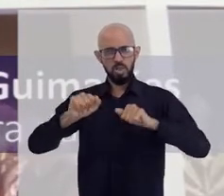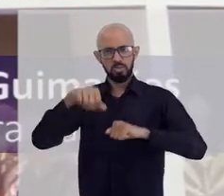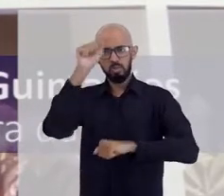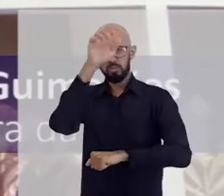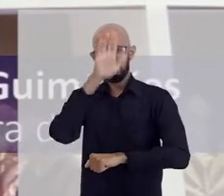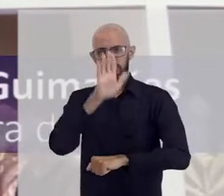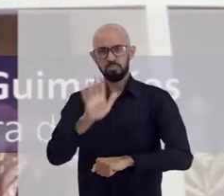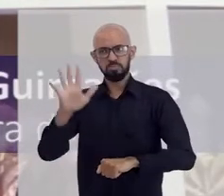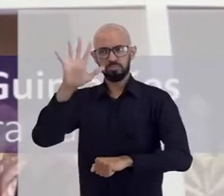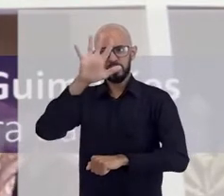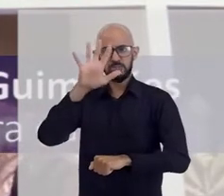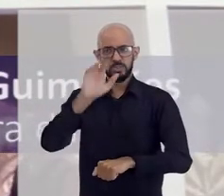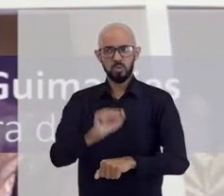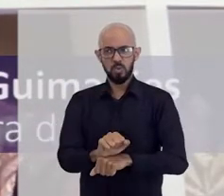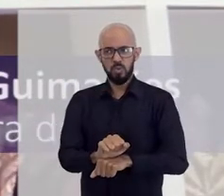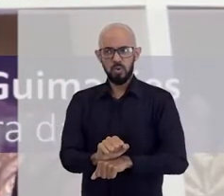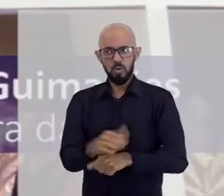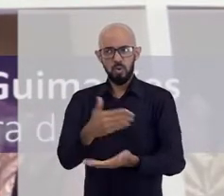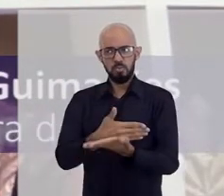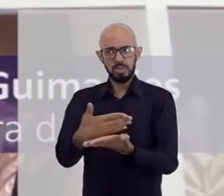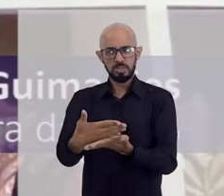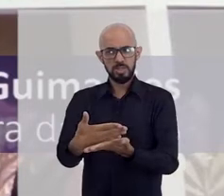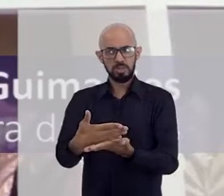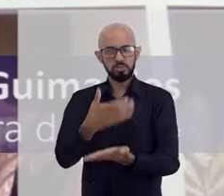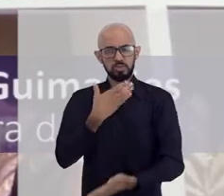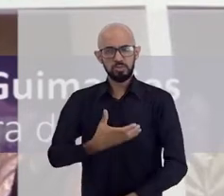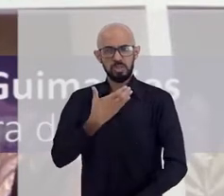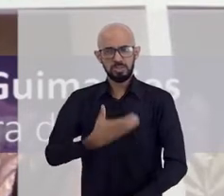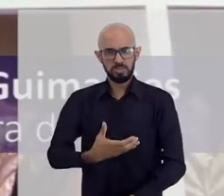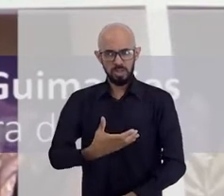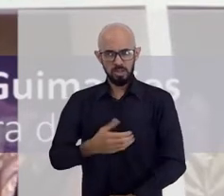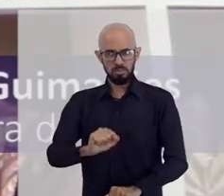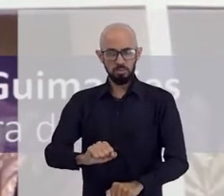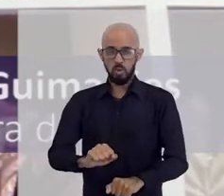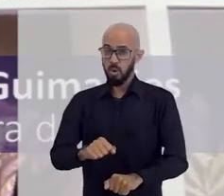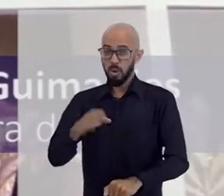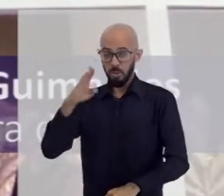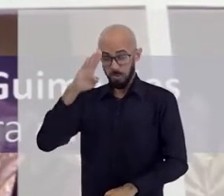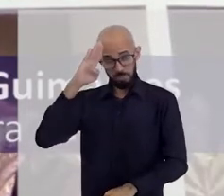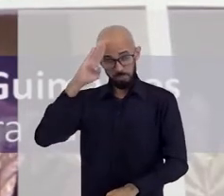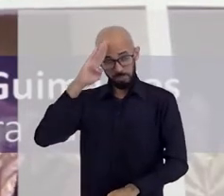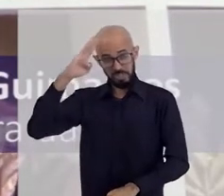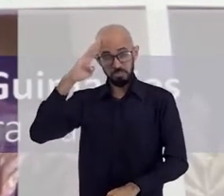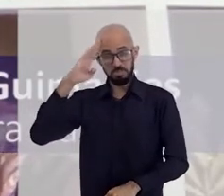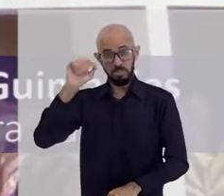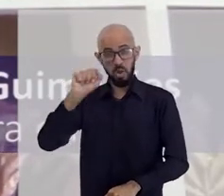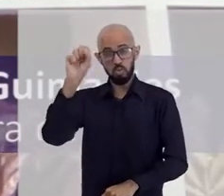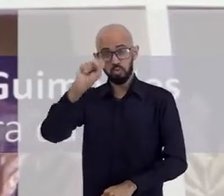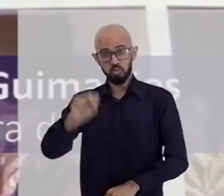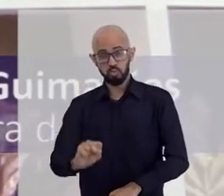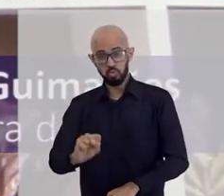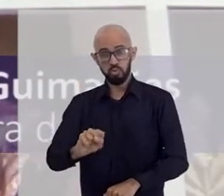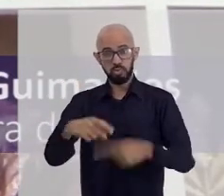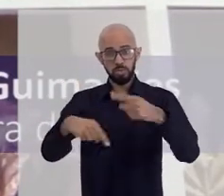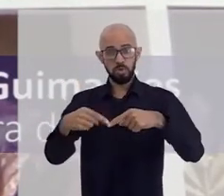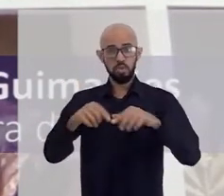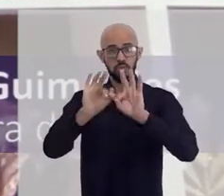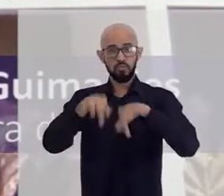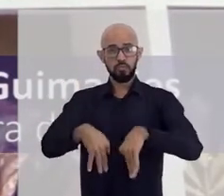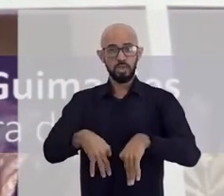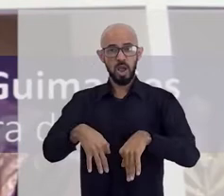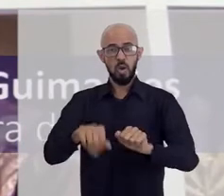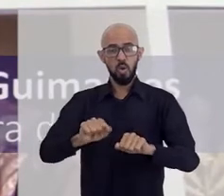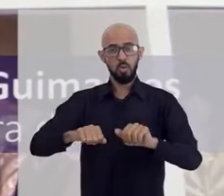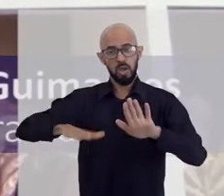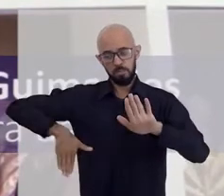território de abrangência, começando no início de dezembro mais concentrado no extremo sul e no final do mês no território do